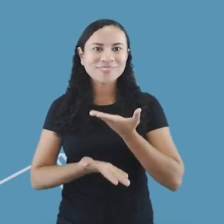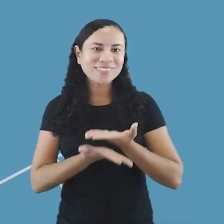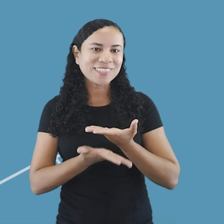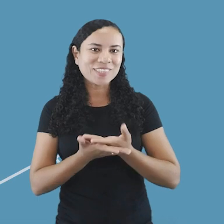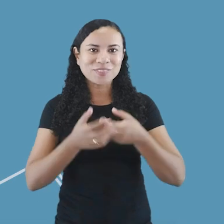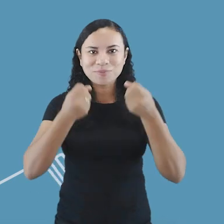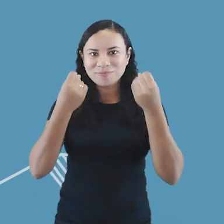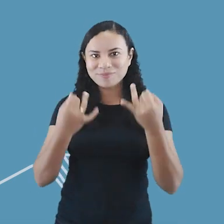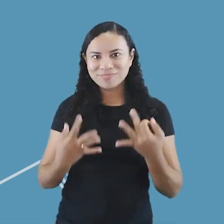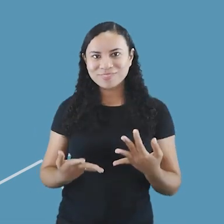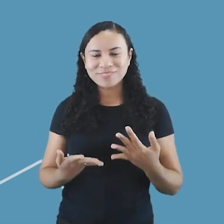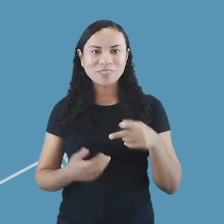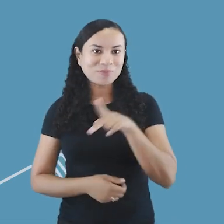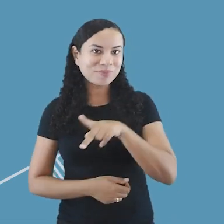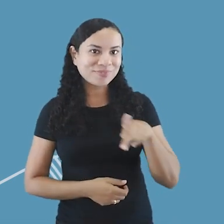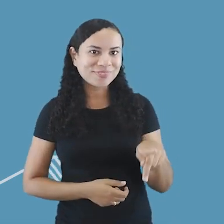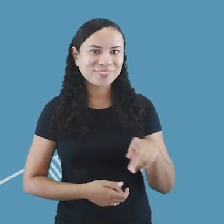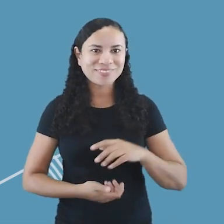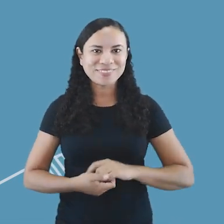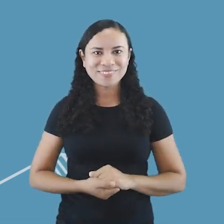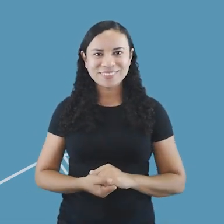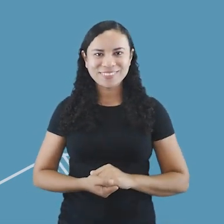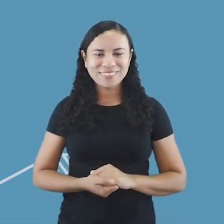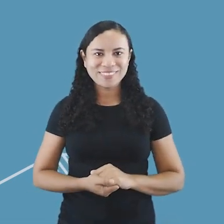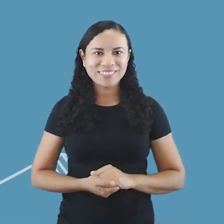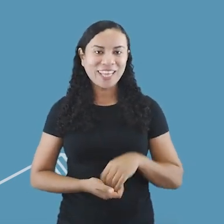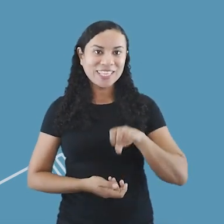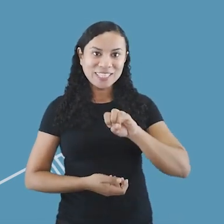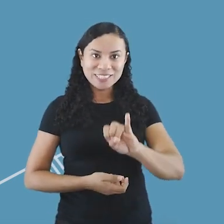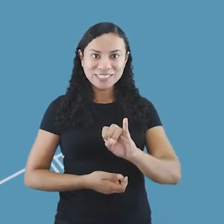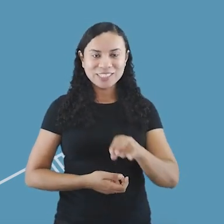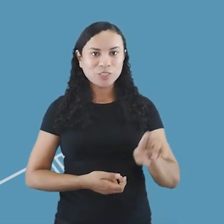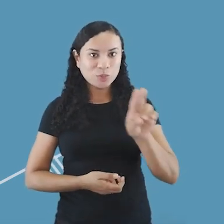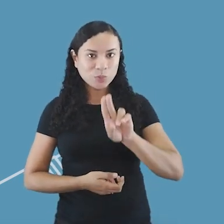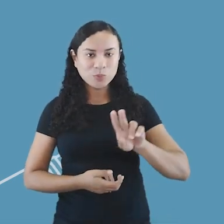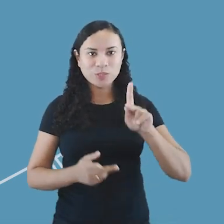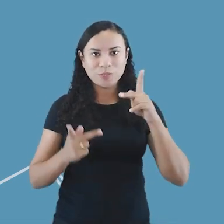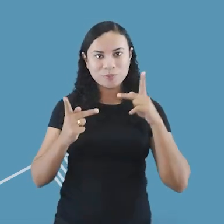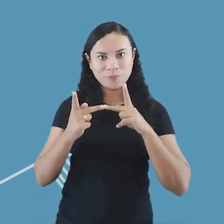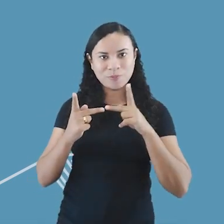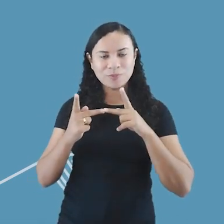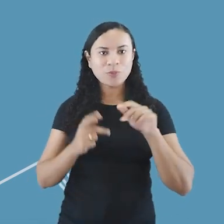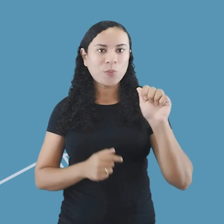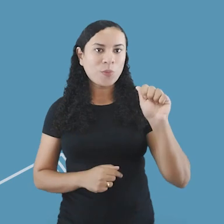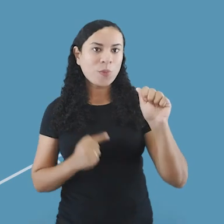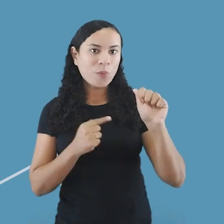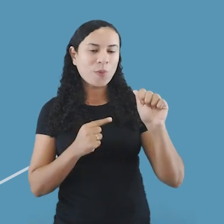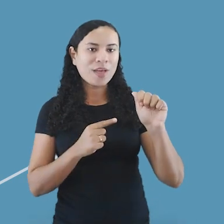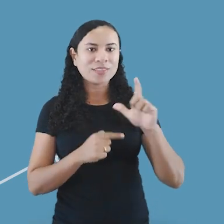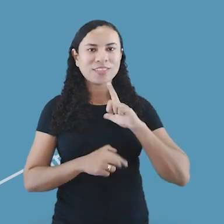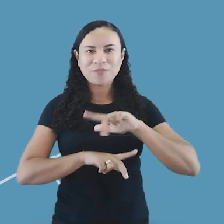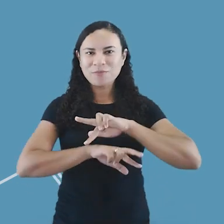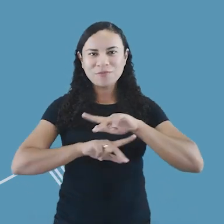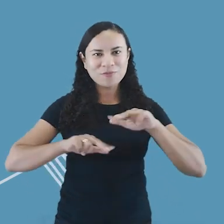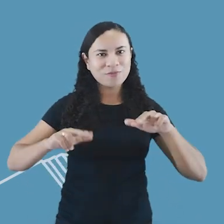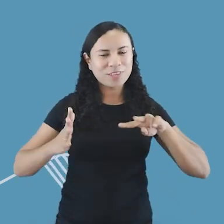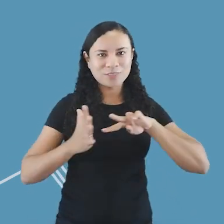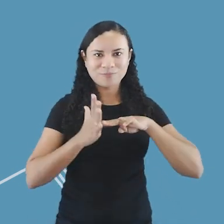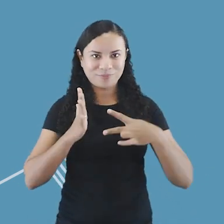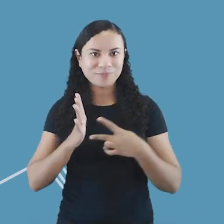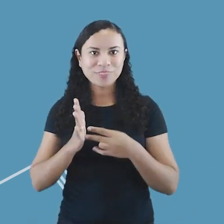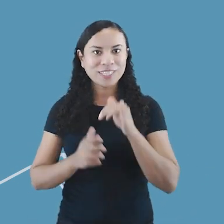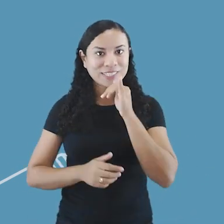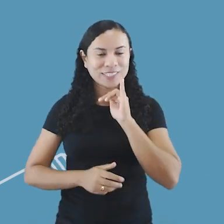a explicação, a professora. Enquanto preposição, o A estabelece diversas relações de